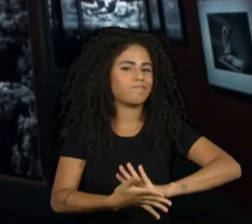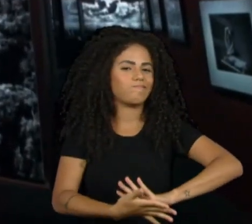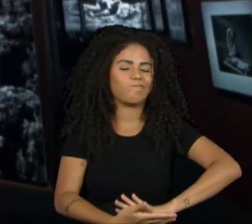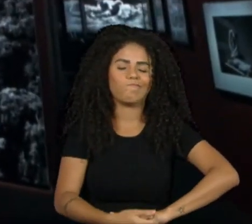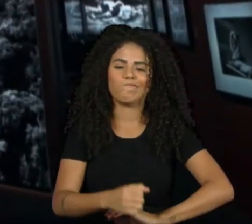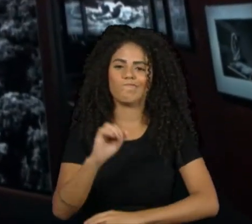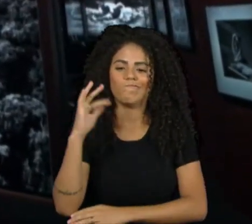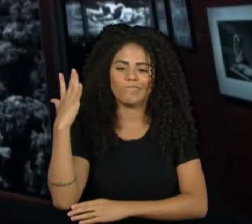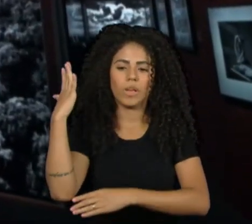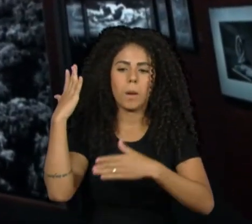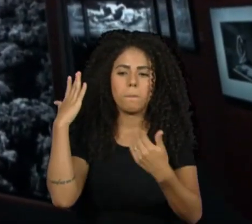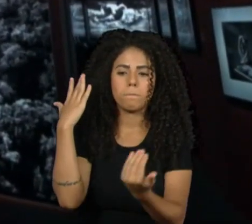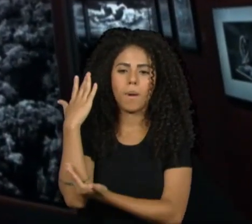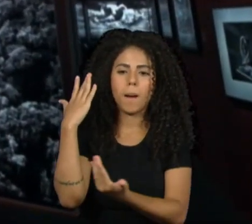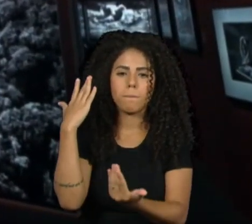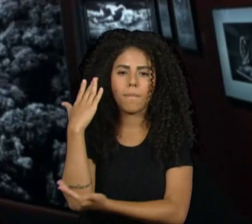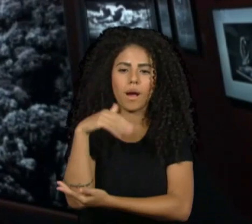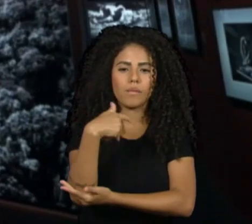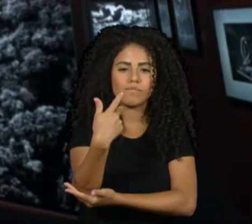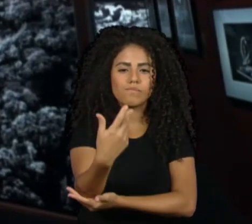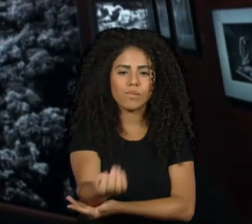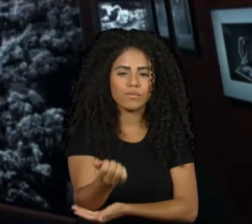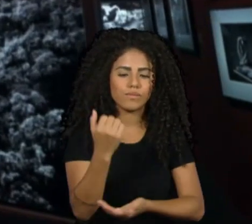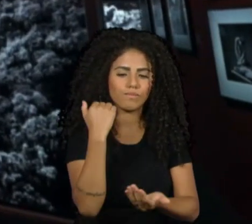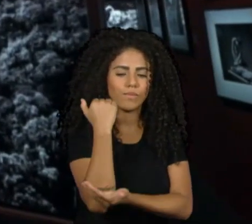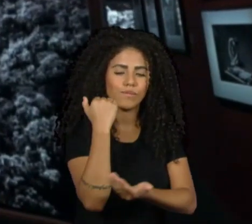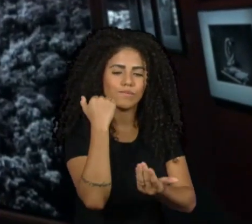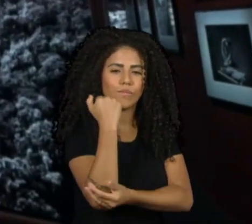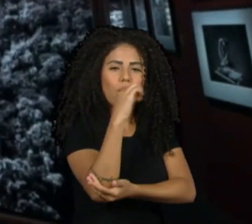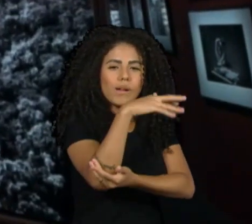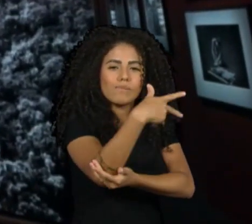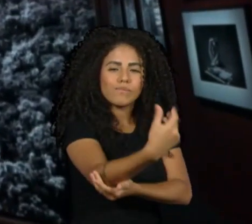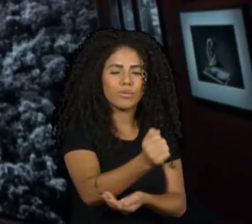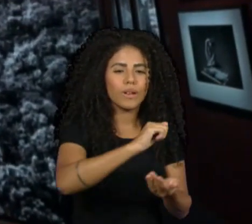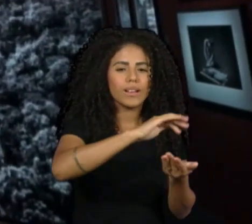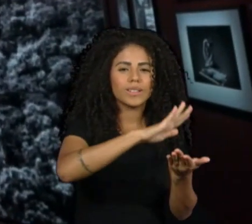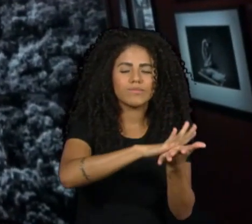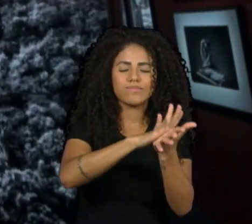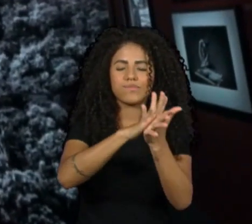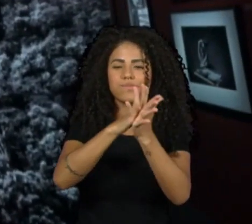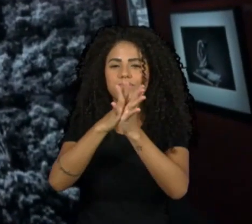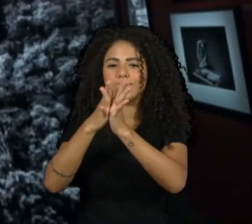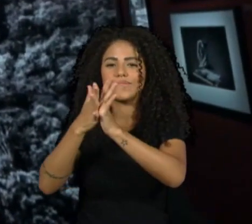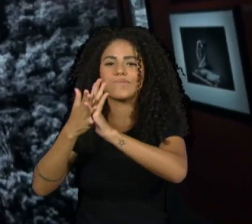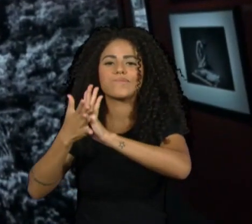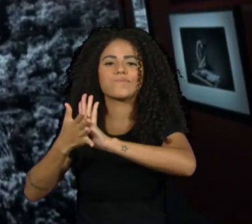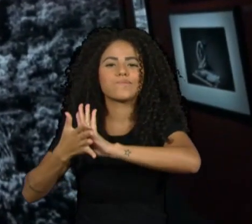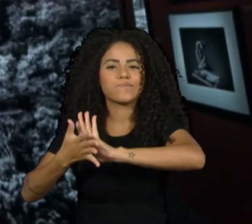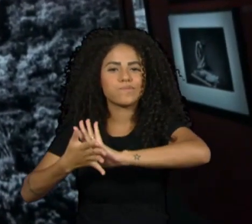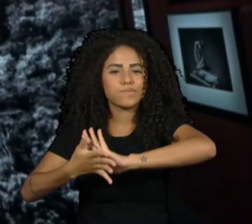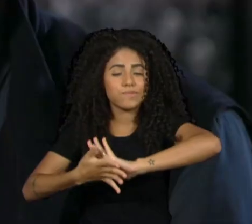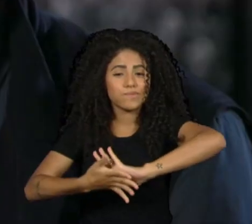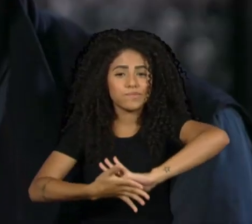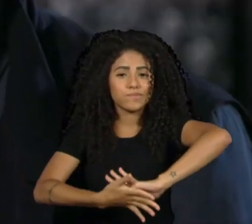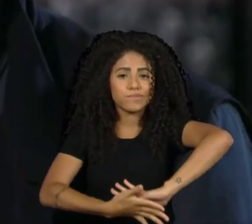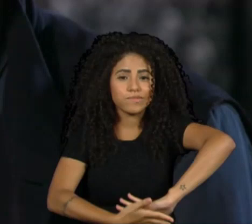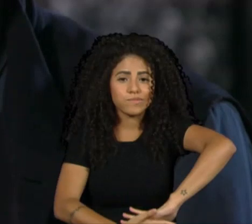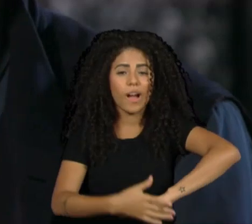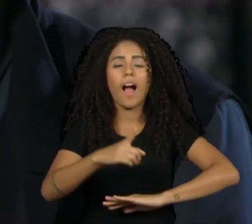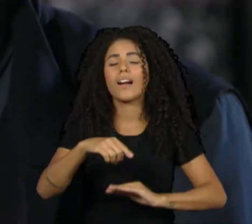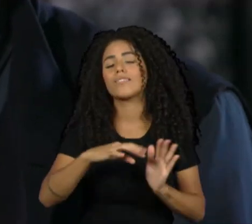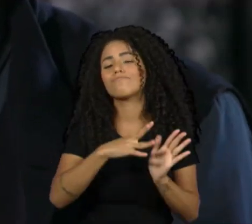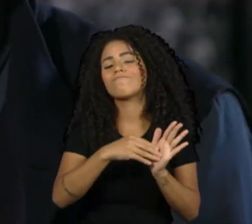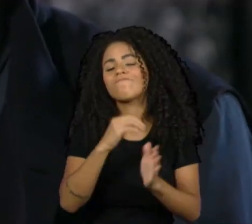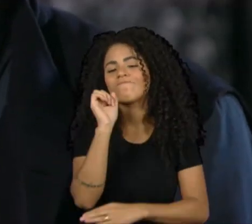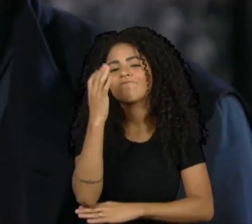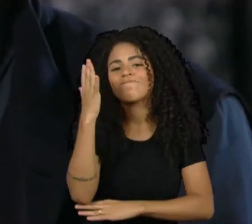está se acelerando. A destruição é mais violenta nas periferias da floresta, onde